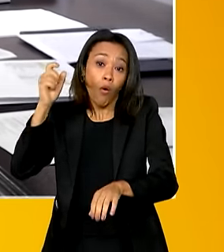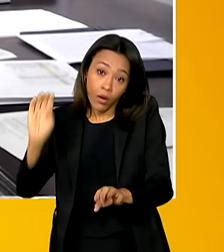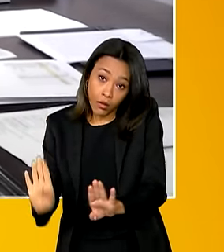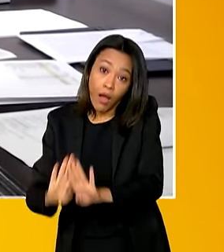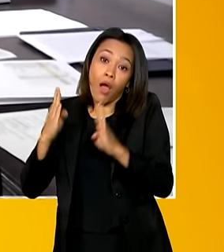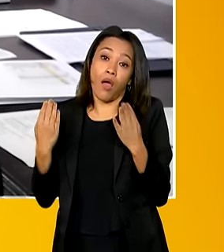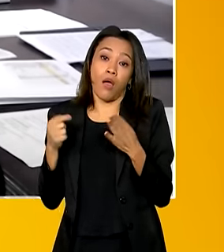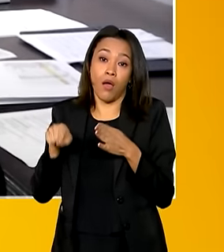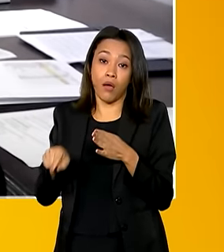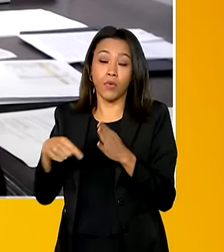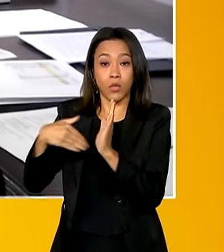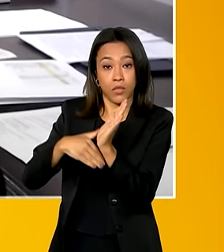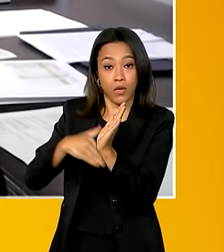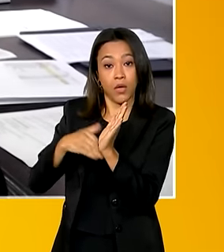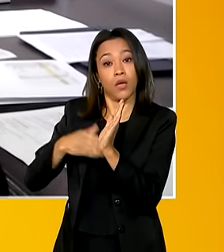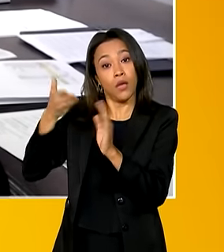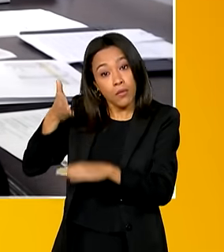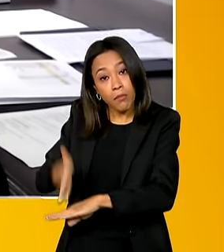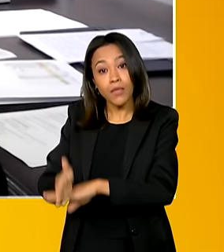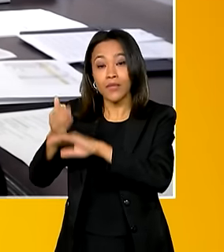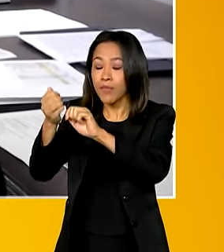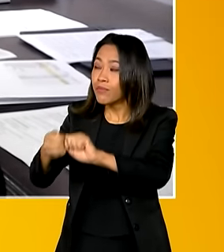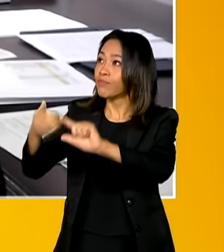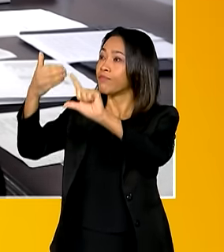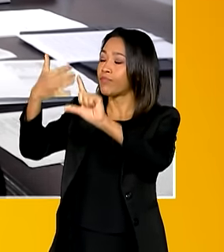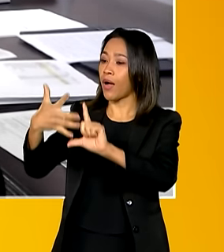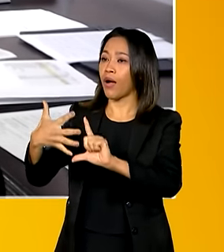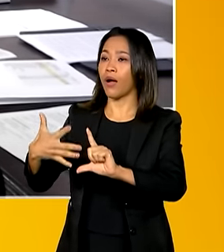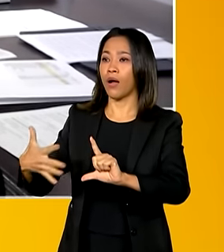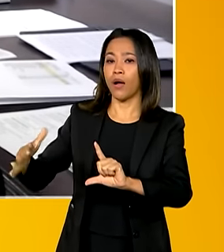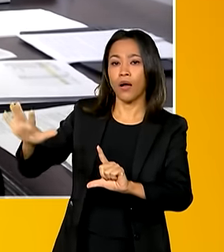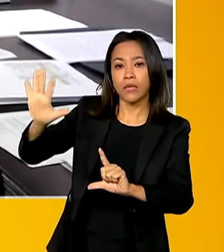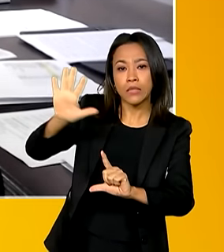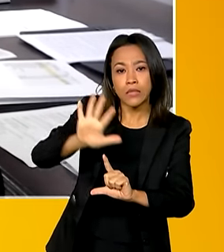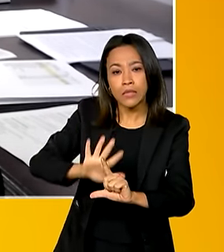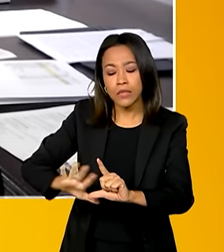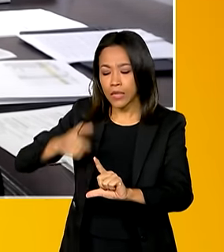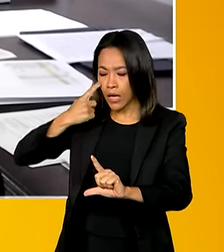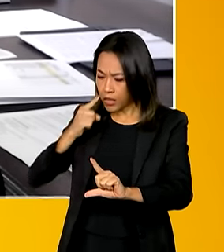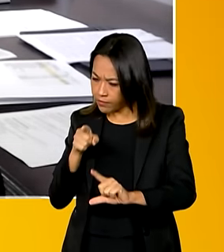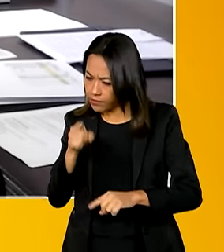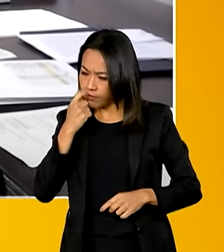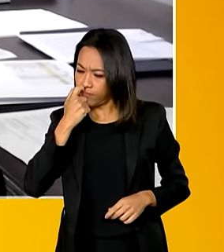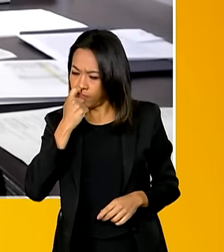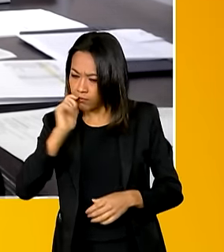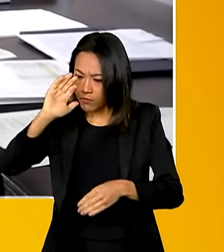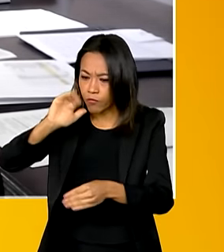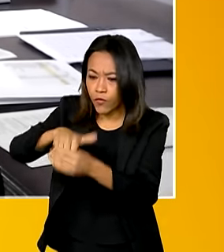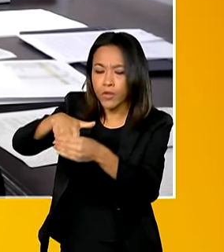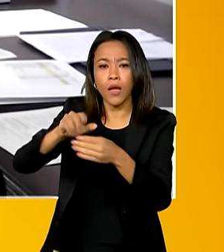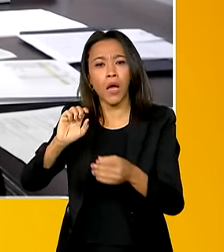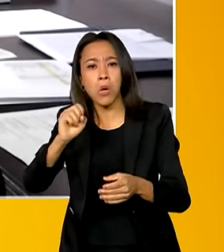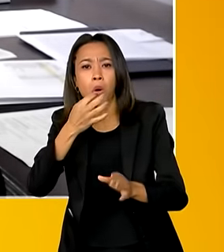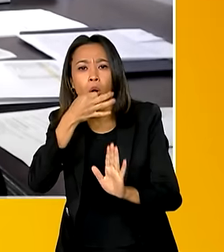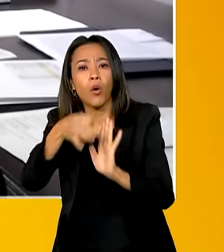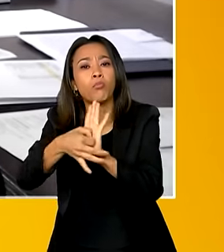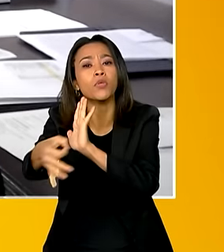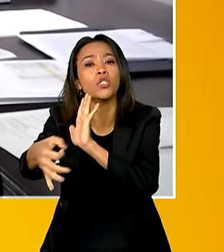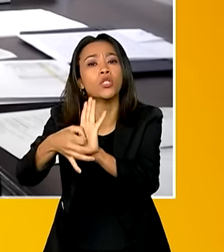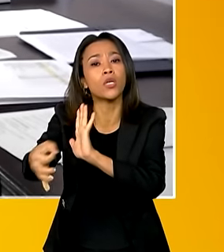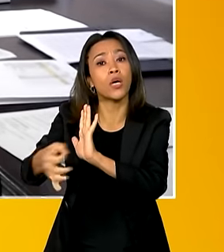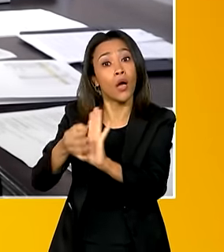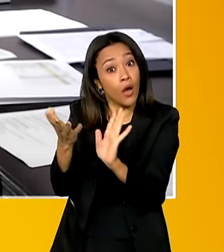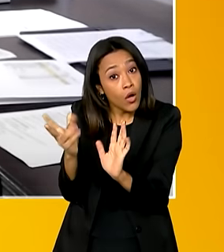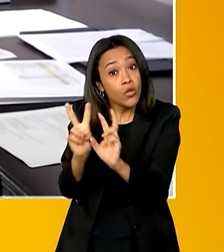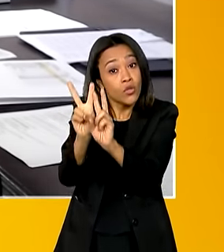entra para o ambiente de participação. Ali você pode já votar em enquetes, dar a sua opinião sobre os grandes temas